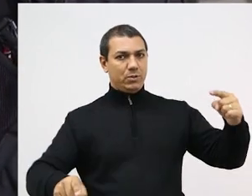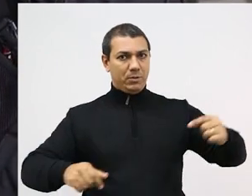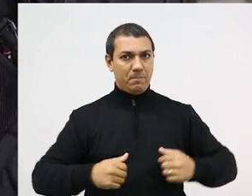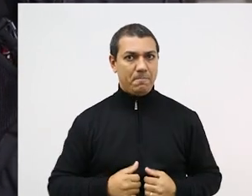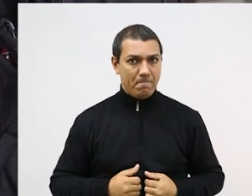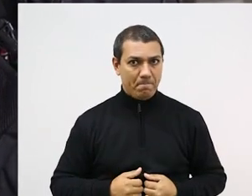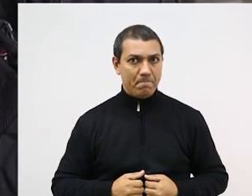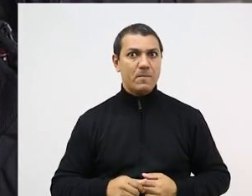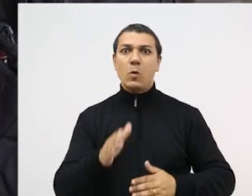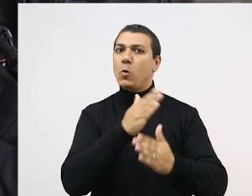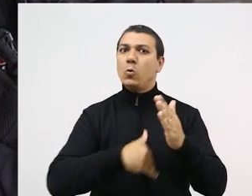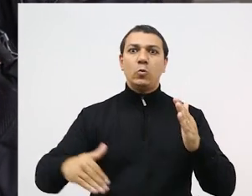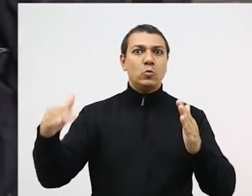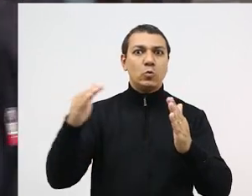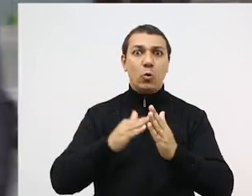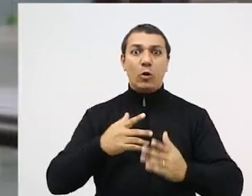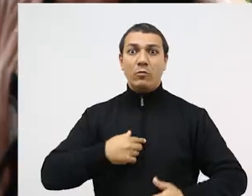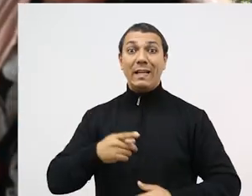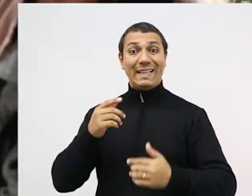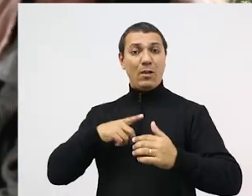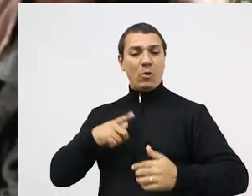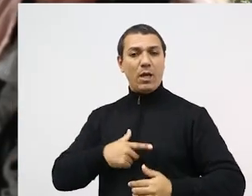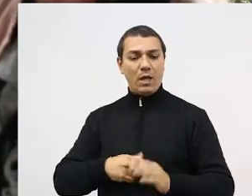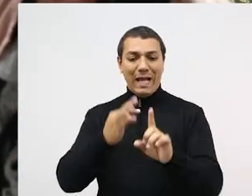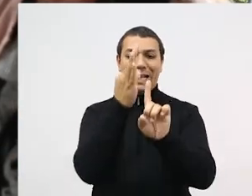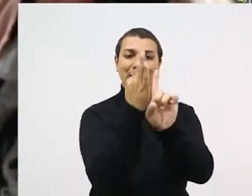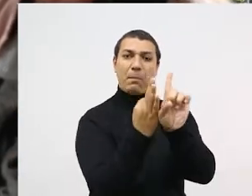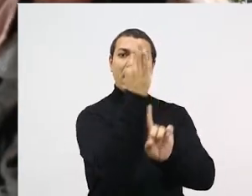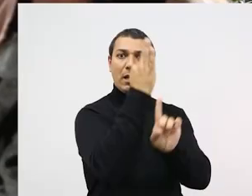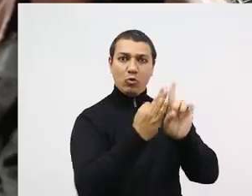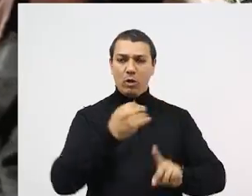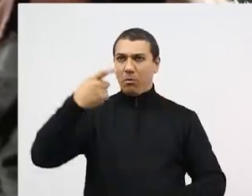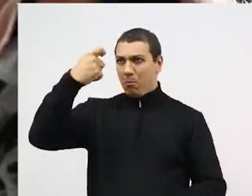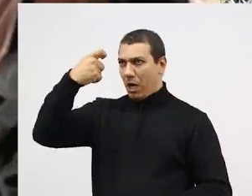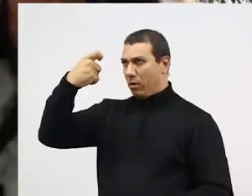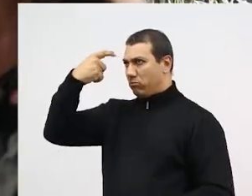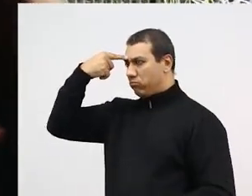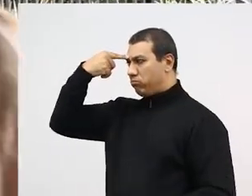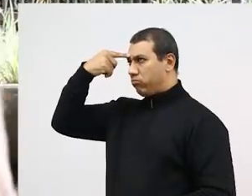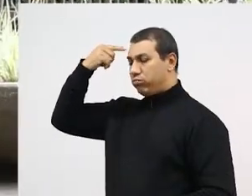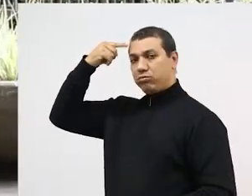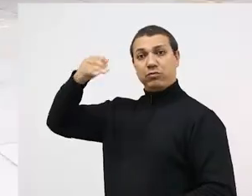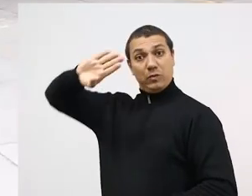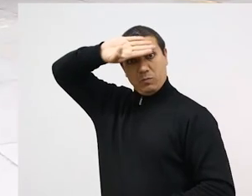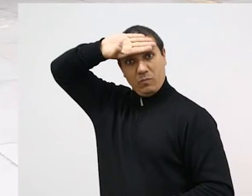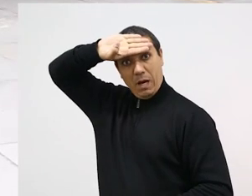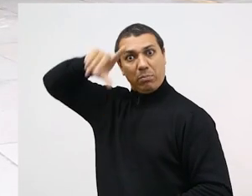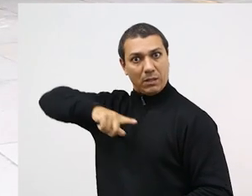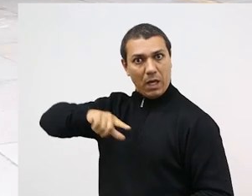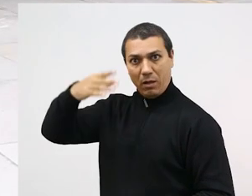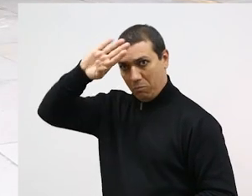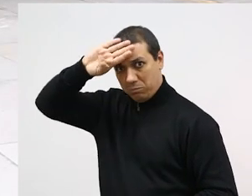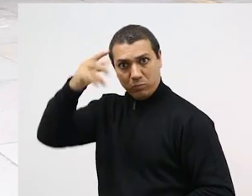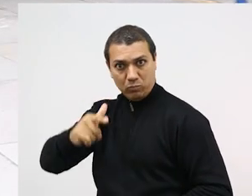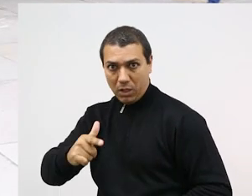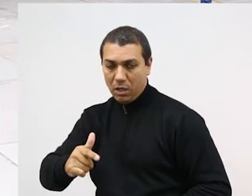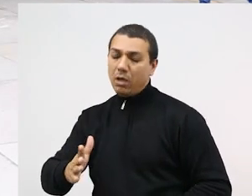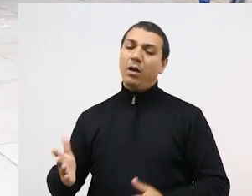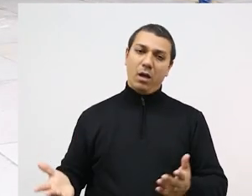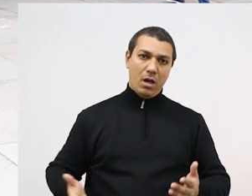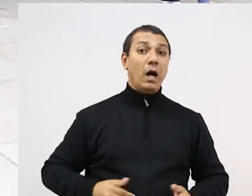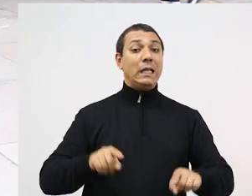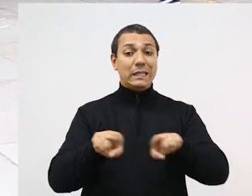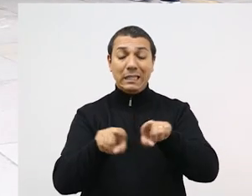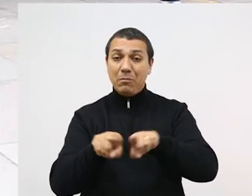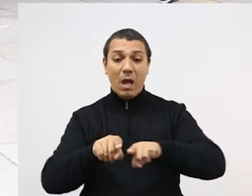entrada, todos irão passar por medição de temperatura por meio de termômetro digital infravermelho. Cabe ao estabelecimento criar